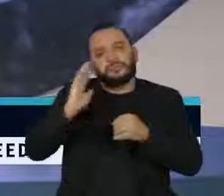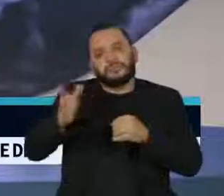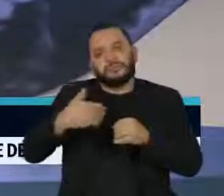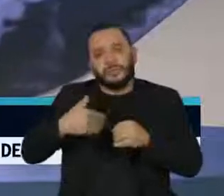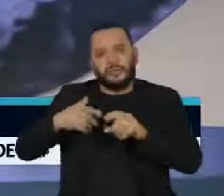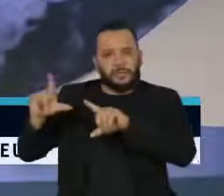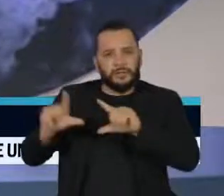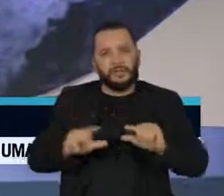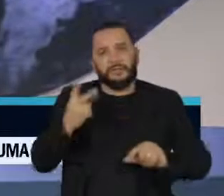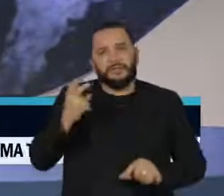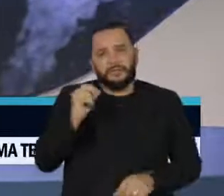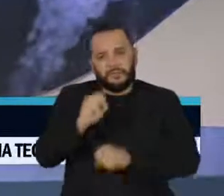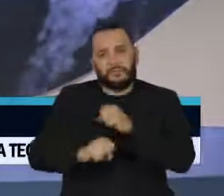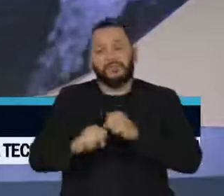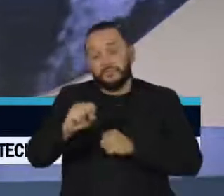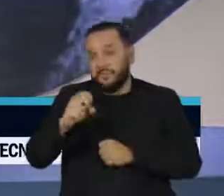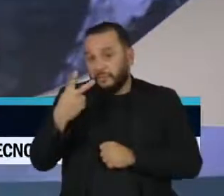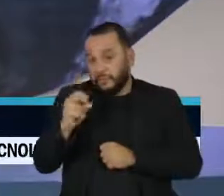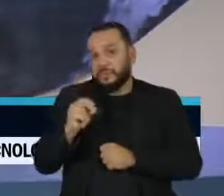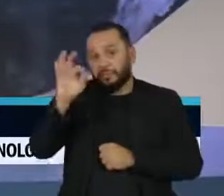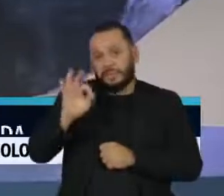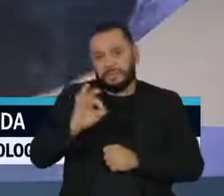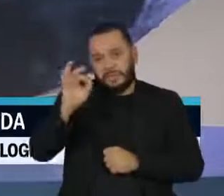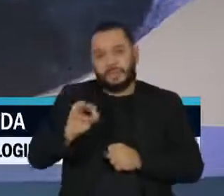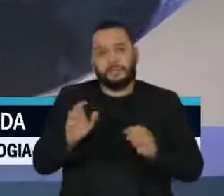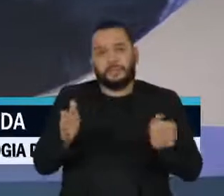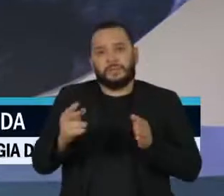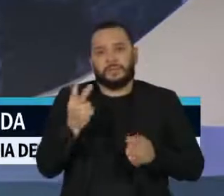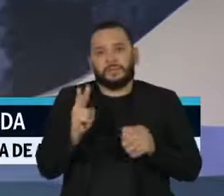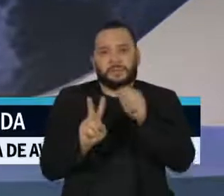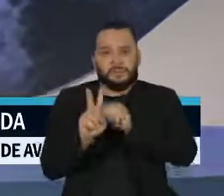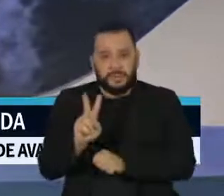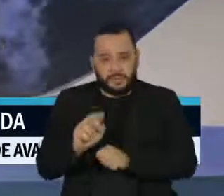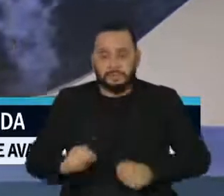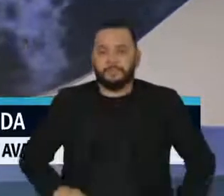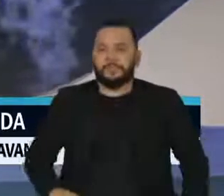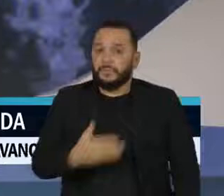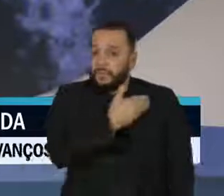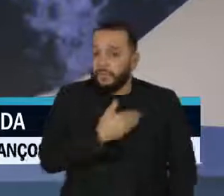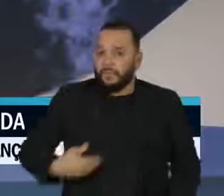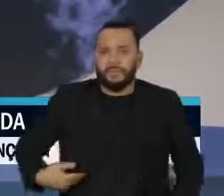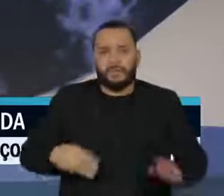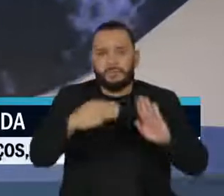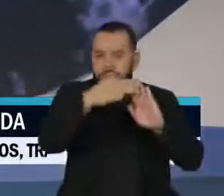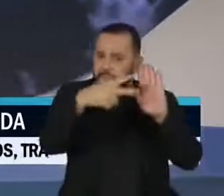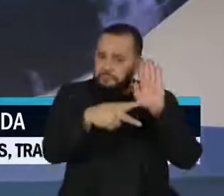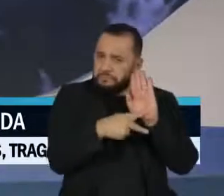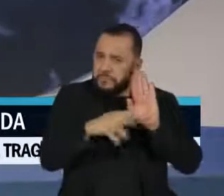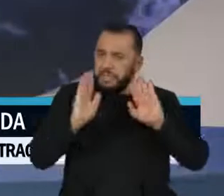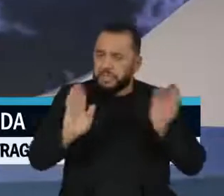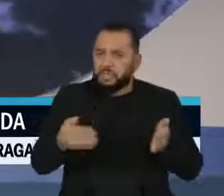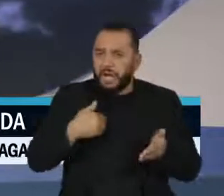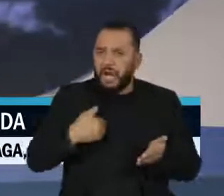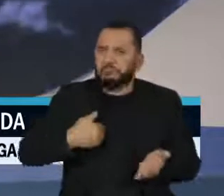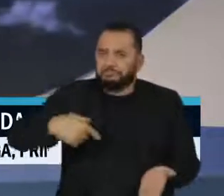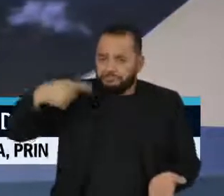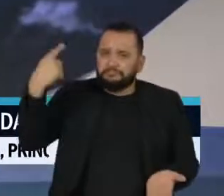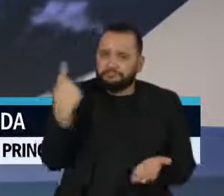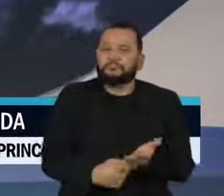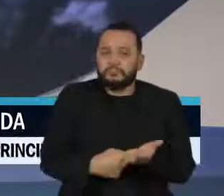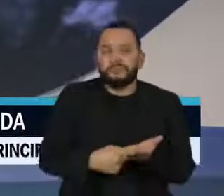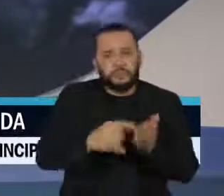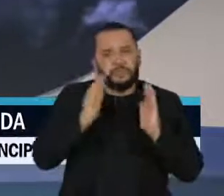O governo editou uma medida provisória aumentando o comprometimento da renda dos servidores públicos federais com empréstimos